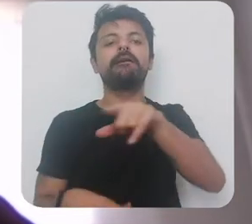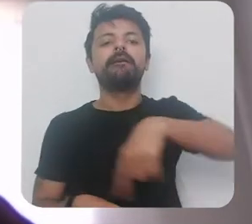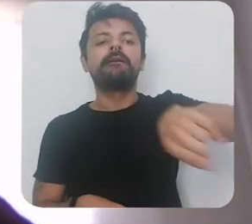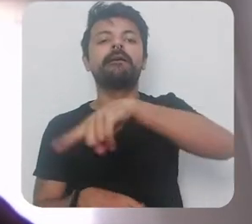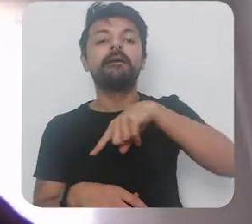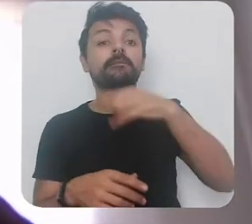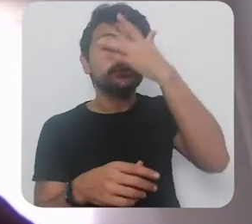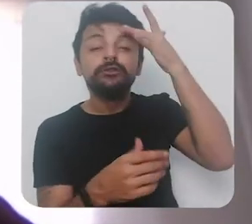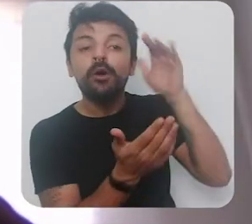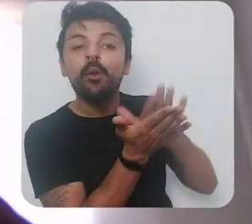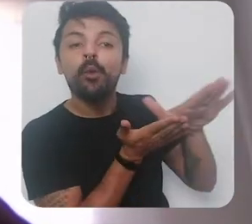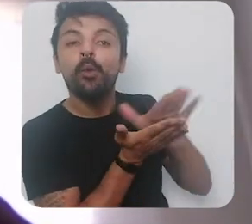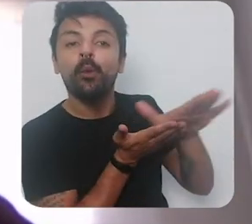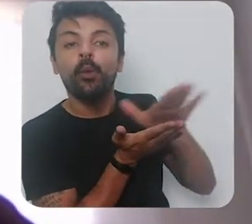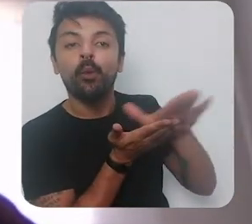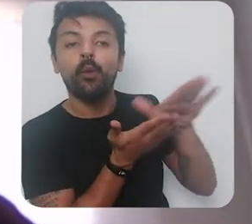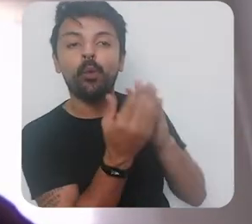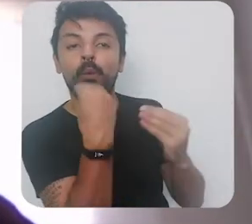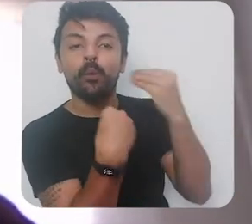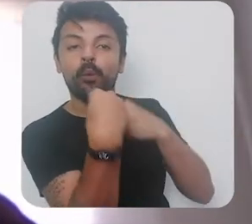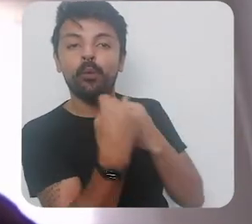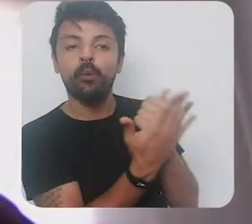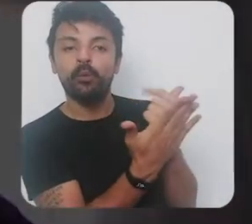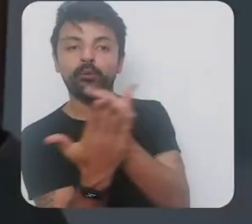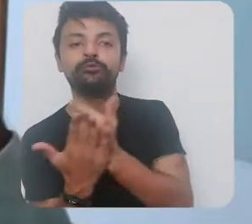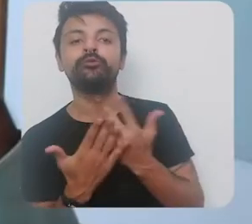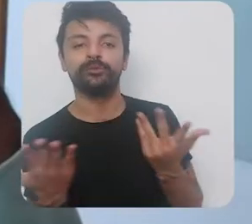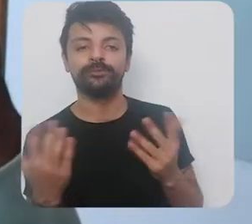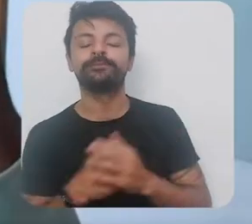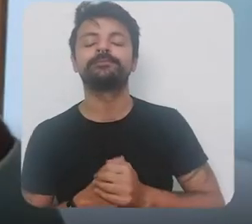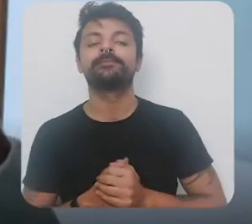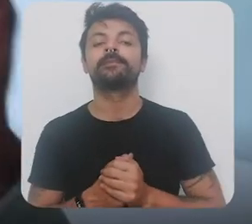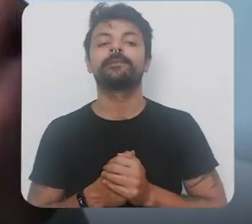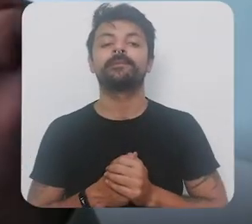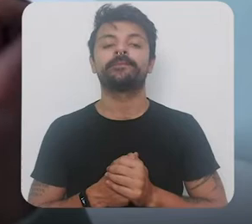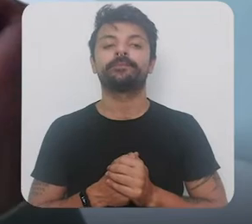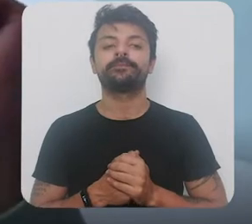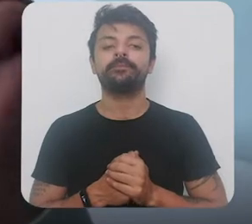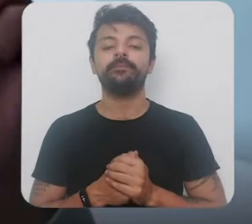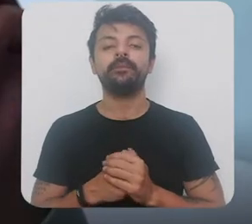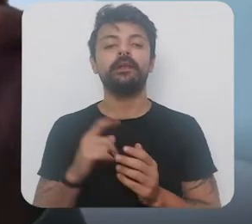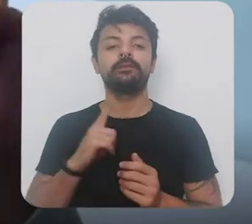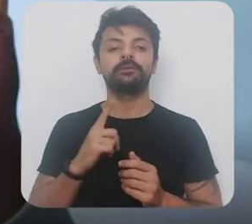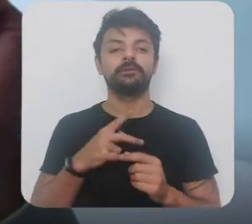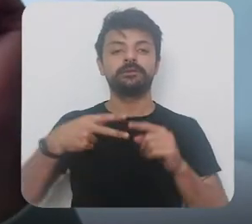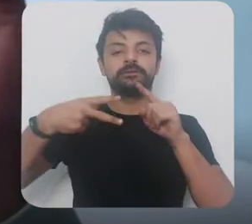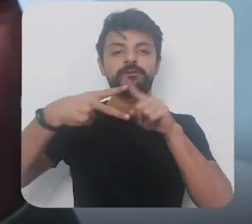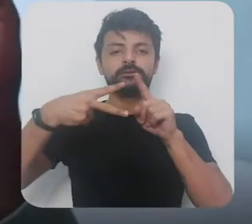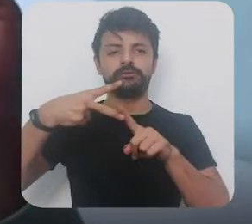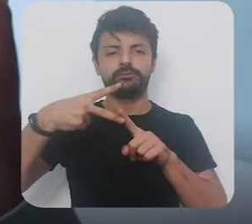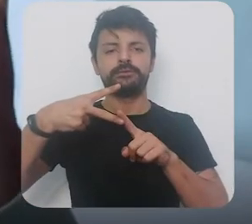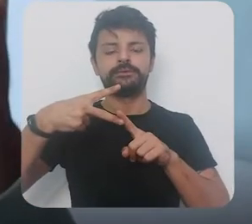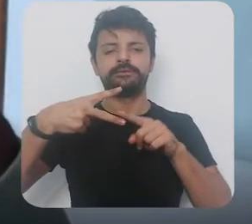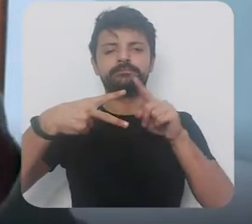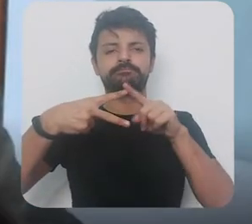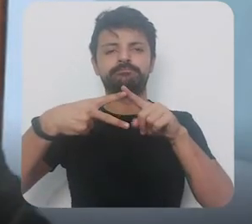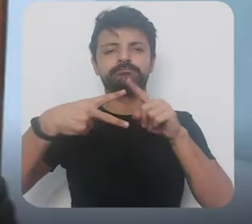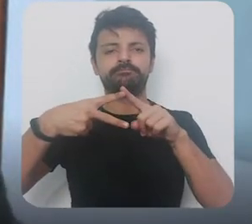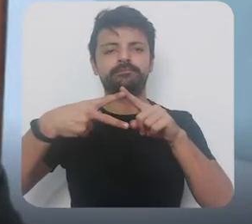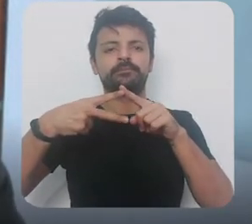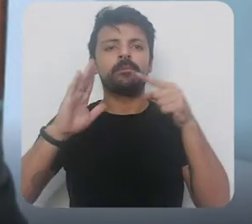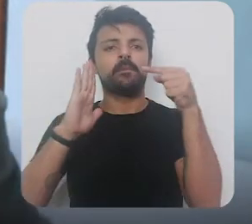capacidade de consumo da população assim nós temos duas questões bem